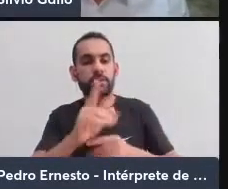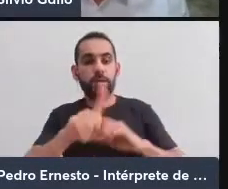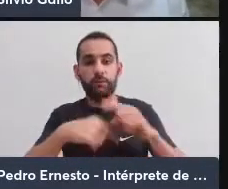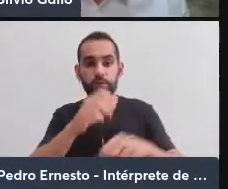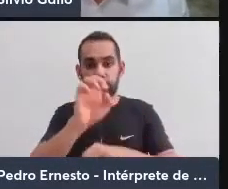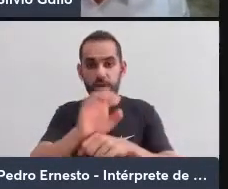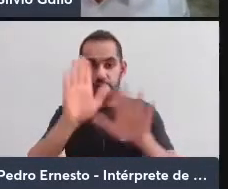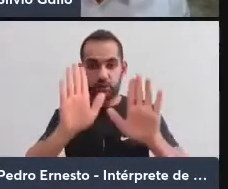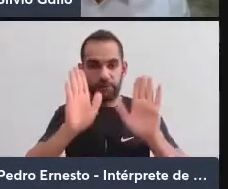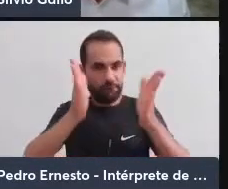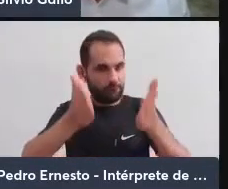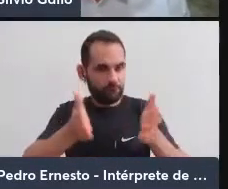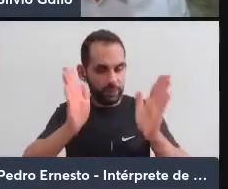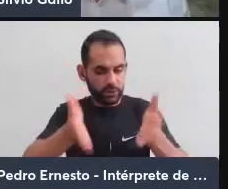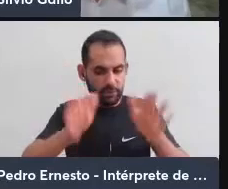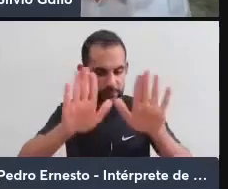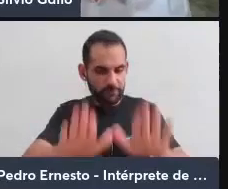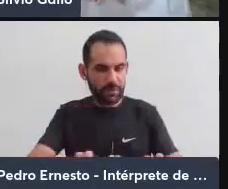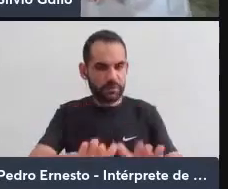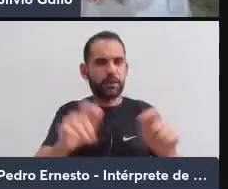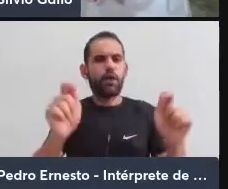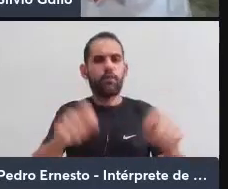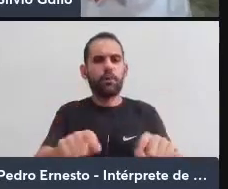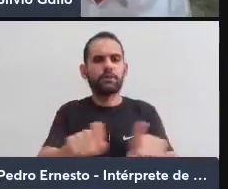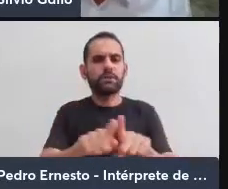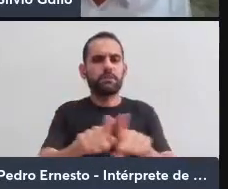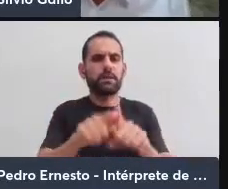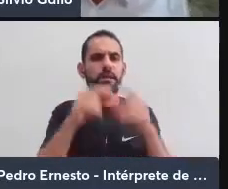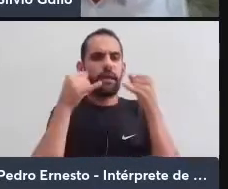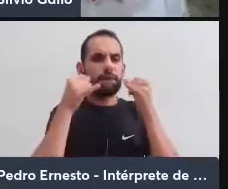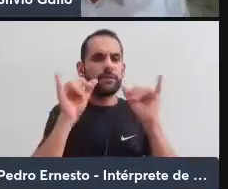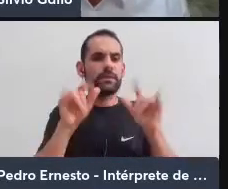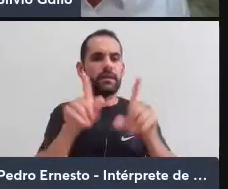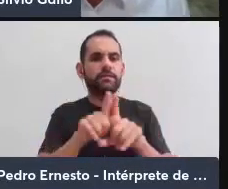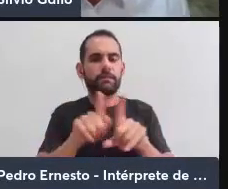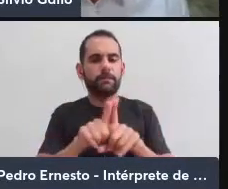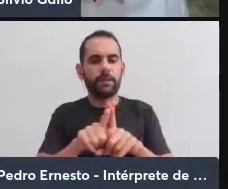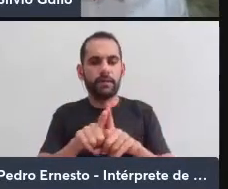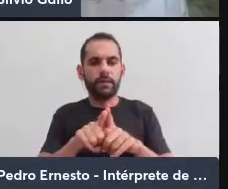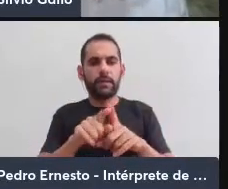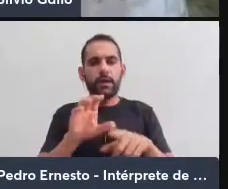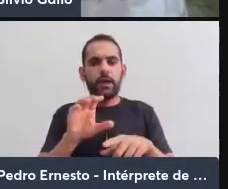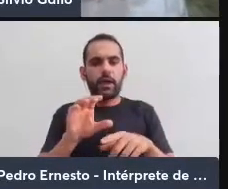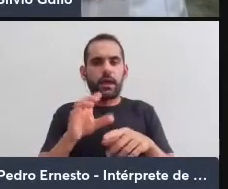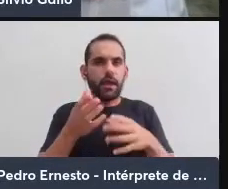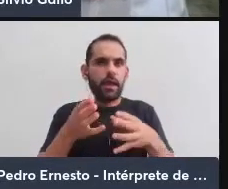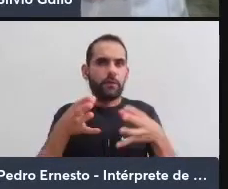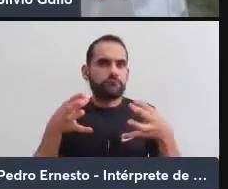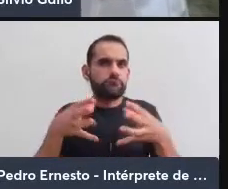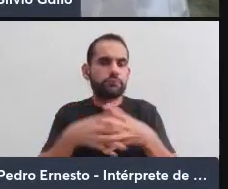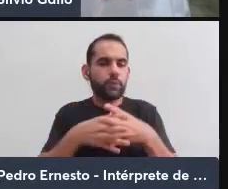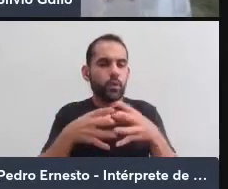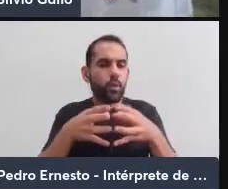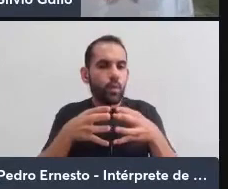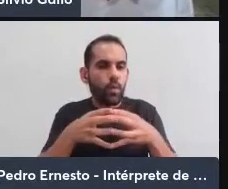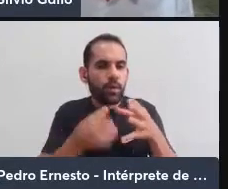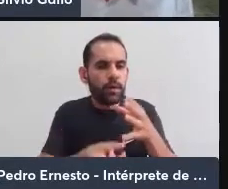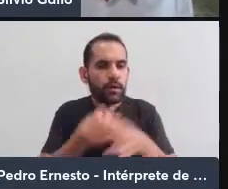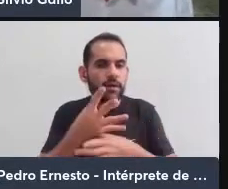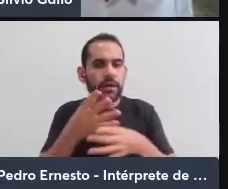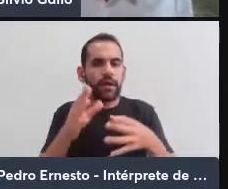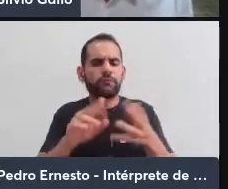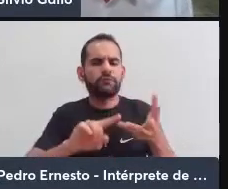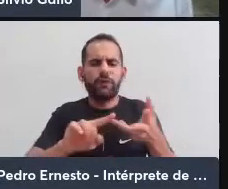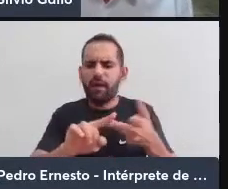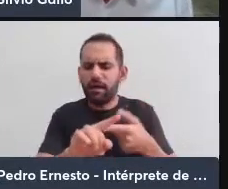já instalado, também é possível evitá-lo, também é possível conjurá-lo de uma série de maneiras, e é sobre isso